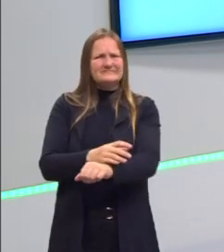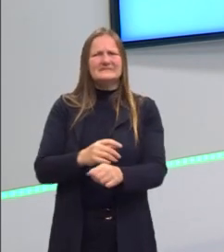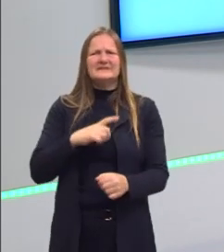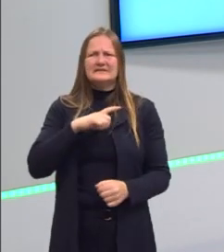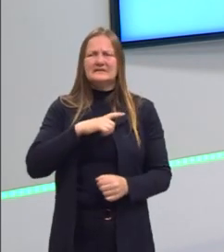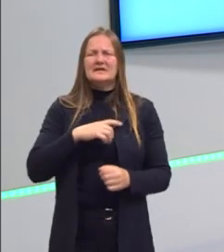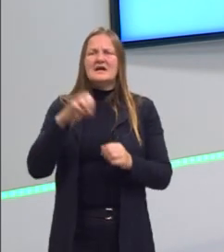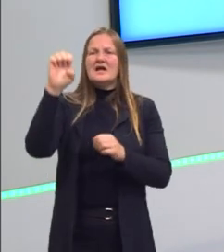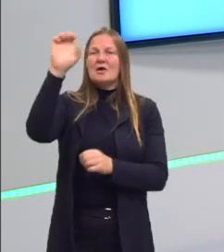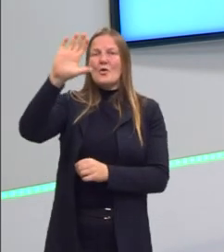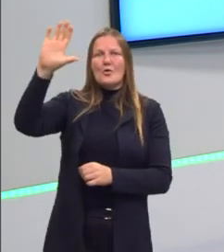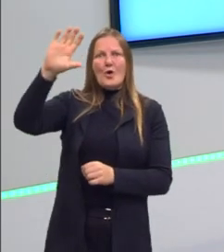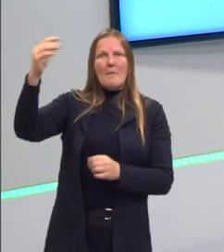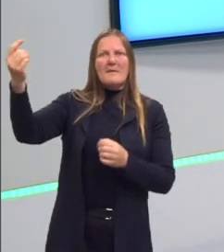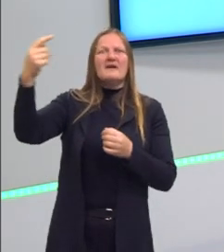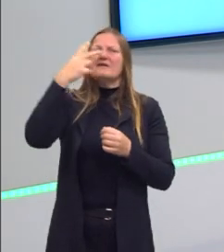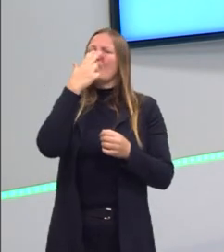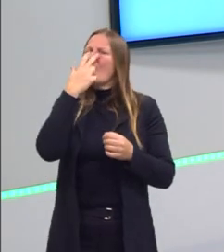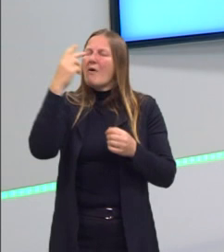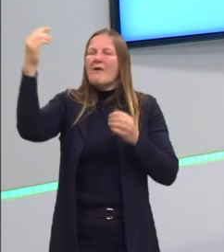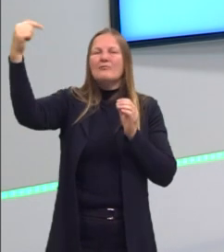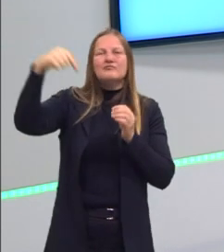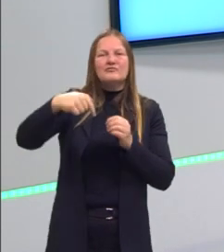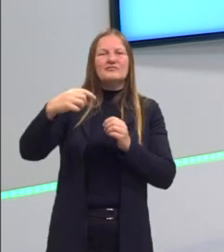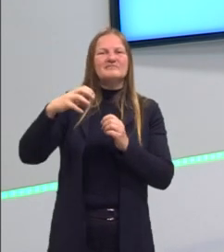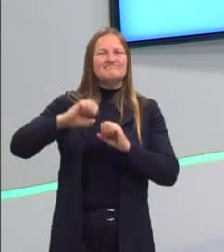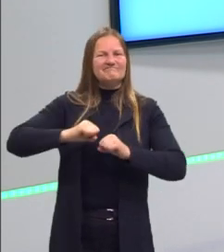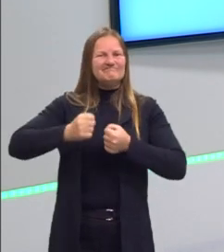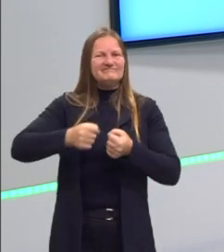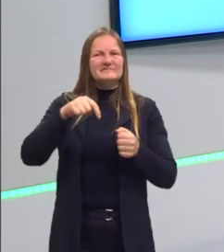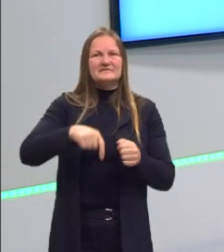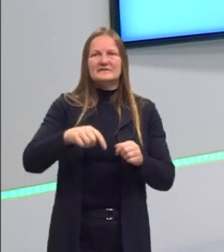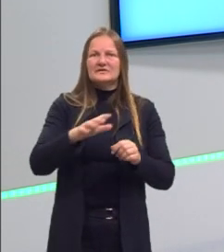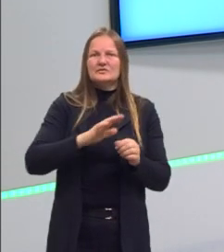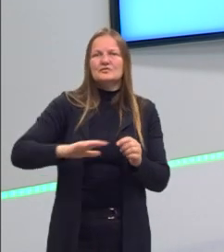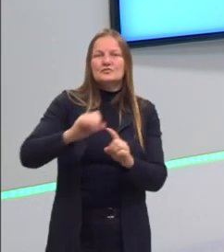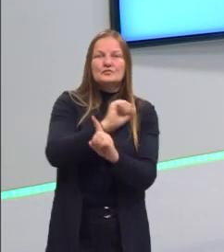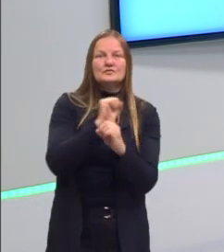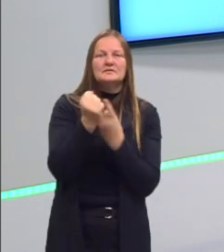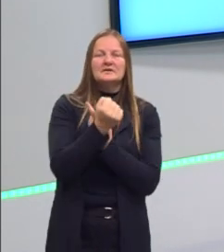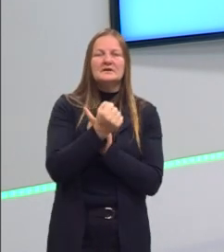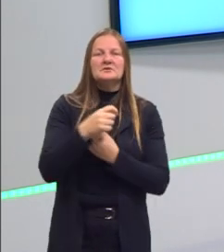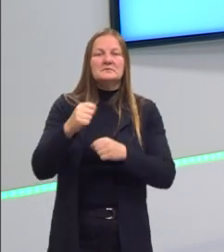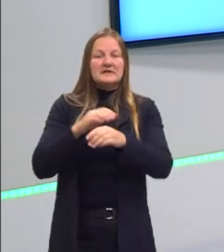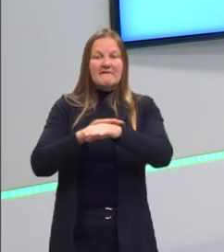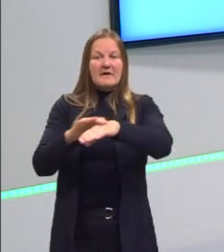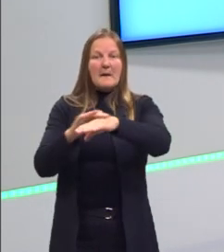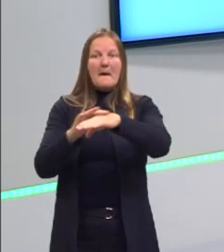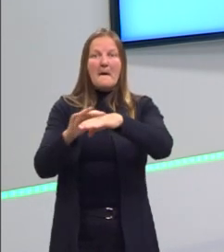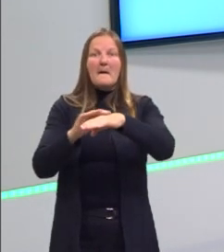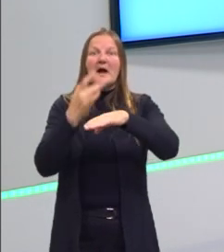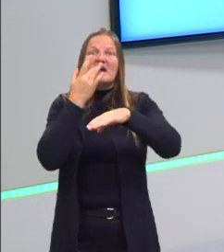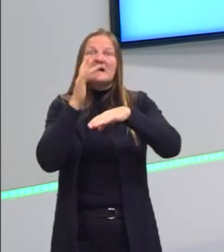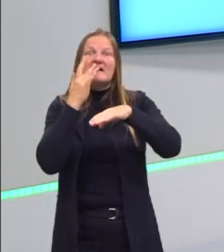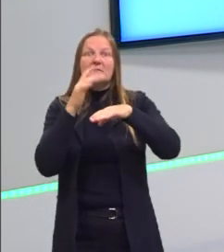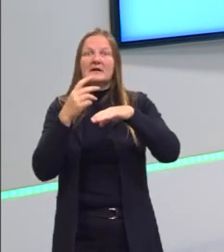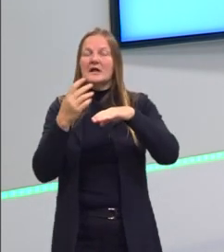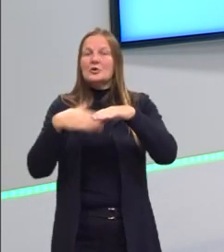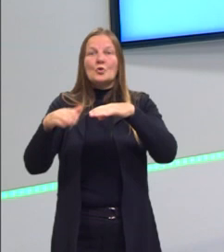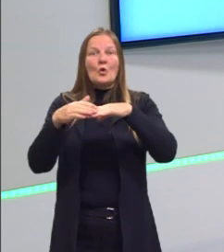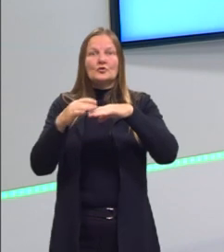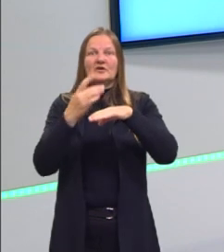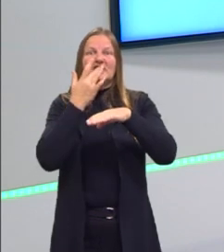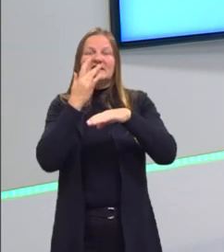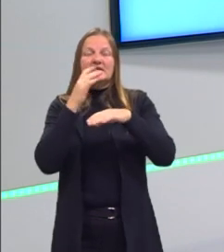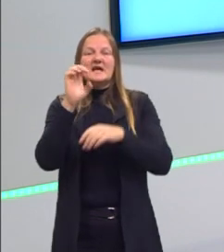racismo europeu que circulavam aqui com muita força. E se pensava que o Brasil tinha que branquear a sua população. Se tinha uma